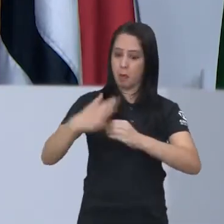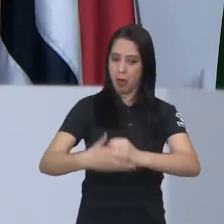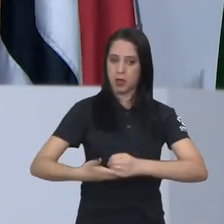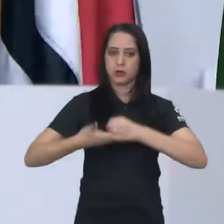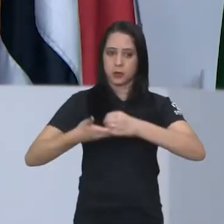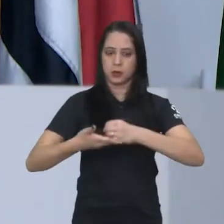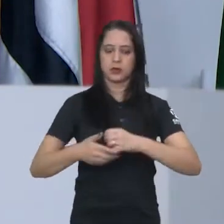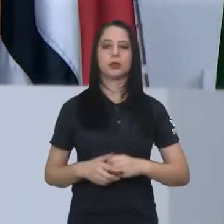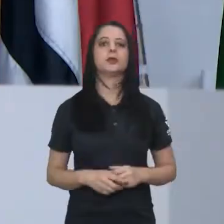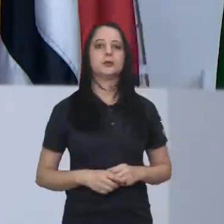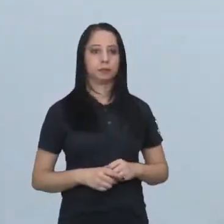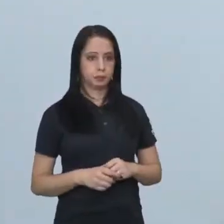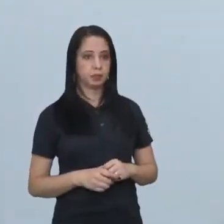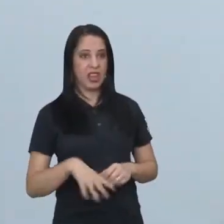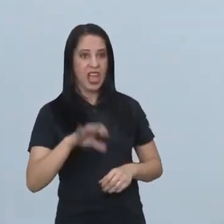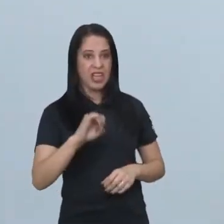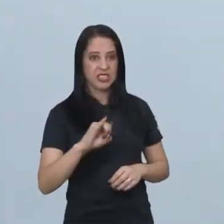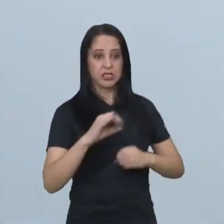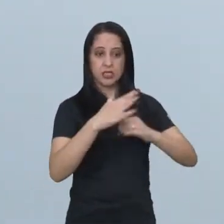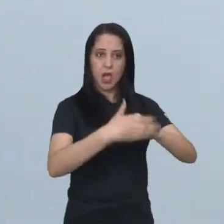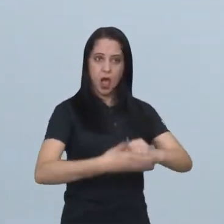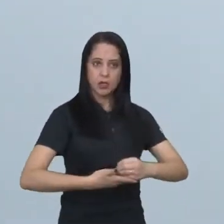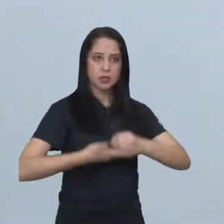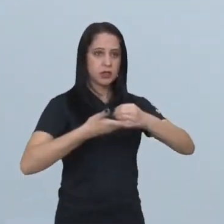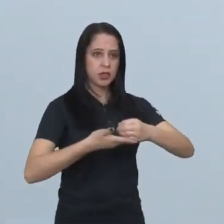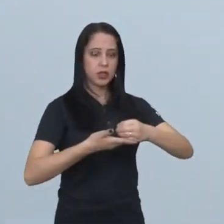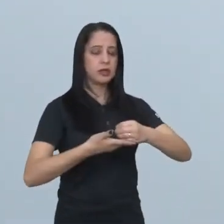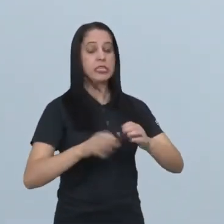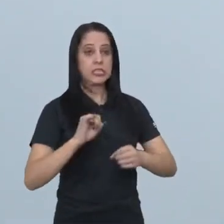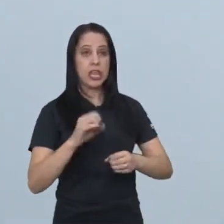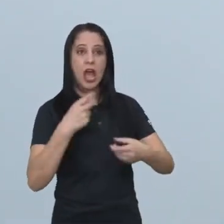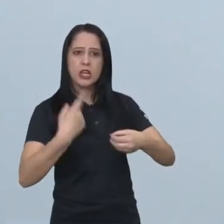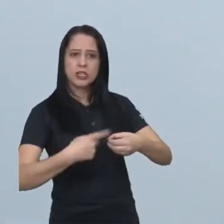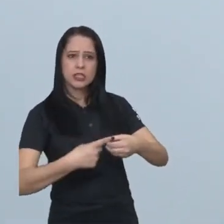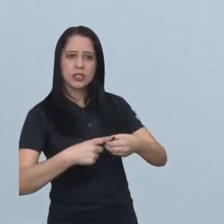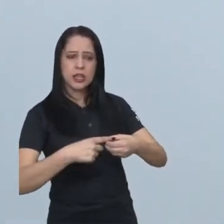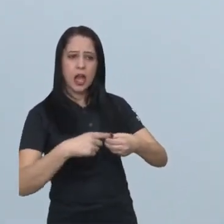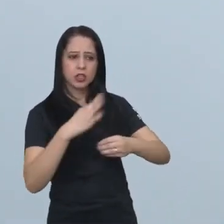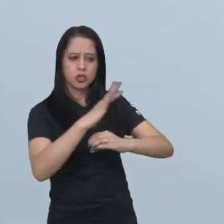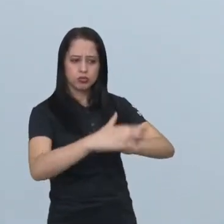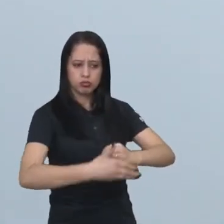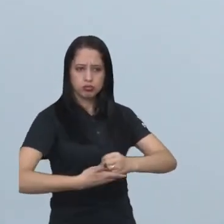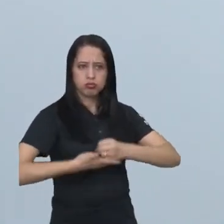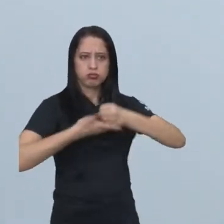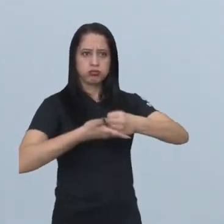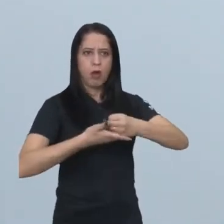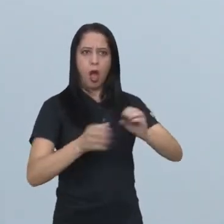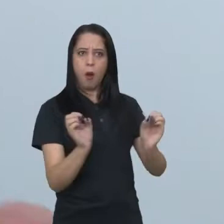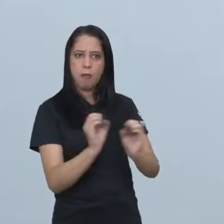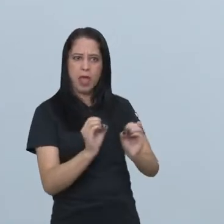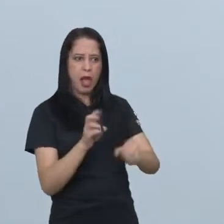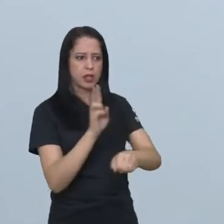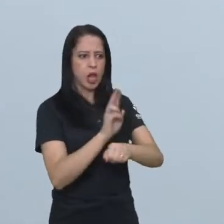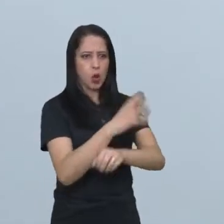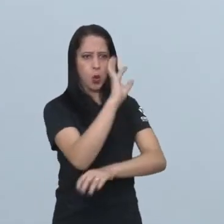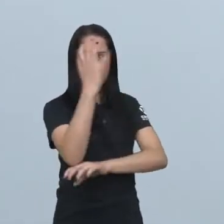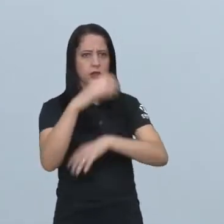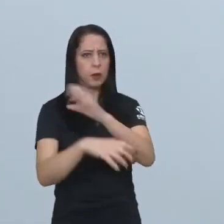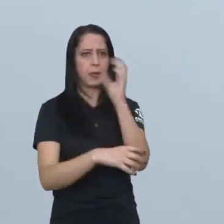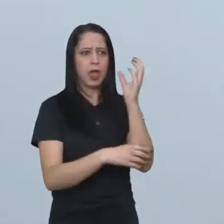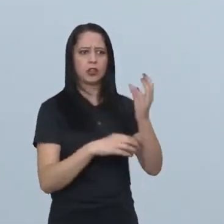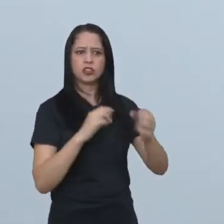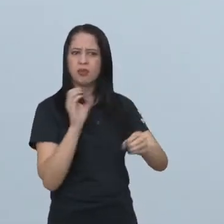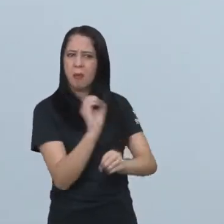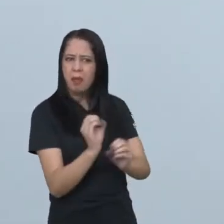inteligente e sustentável. Não tem como uma cidade se destacar sem ela estar envolvida nas questões ambientais, de ser uma